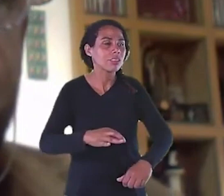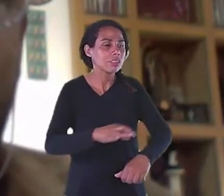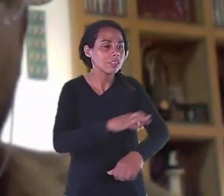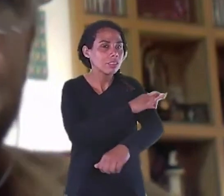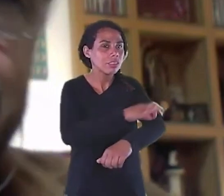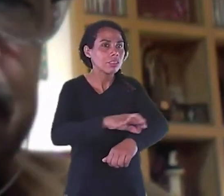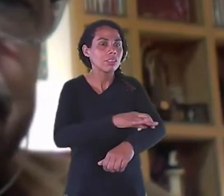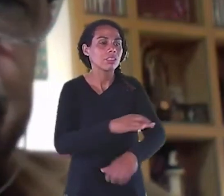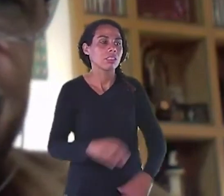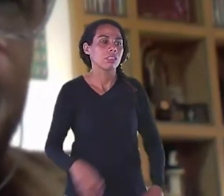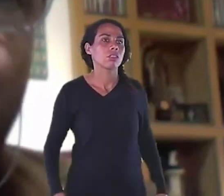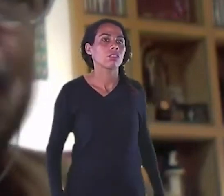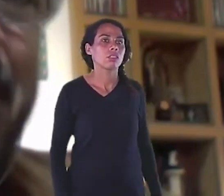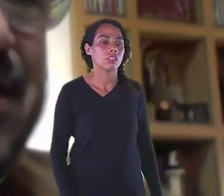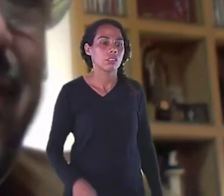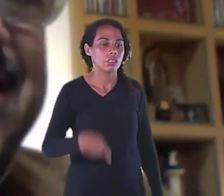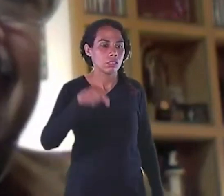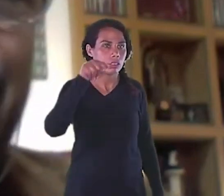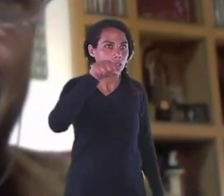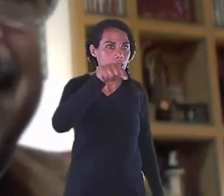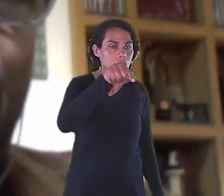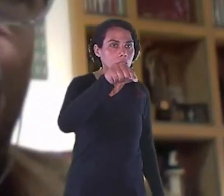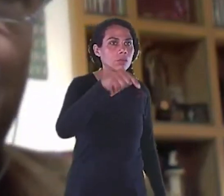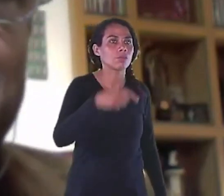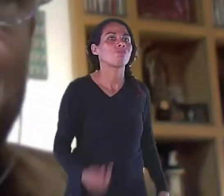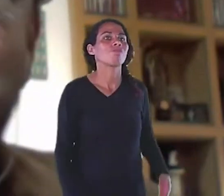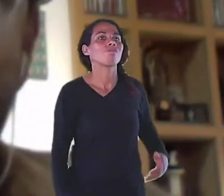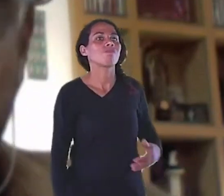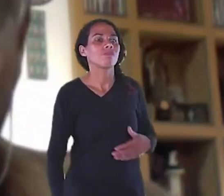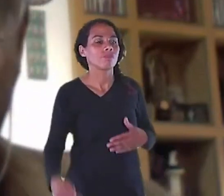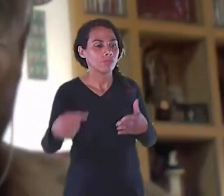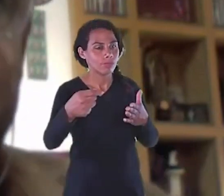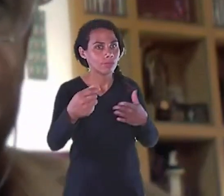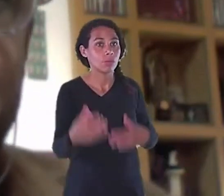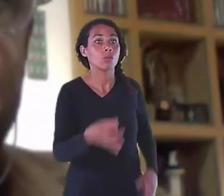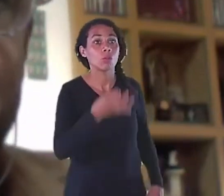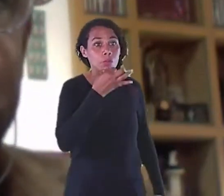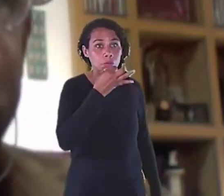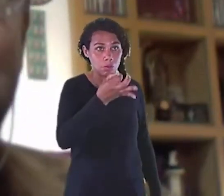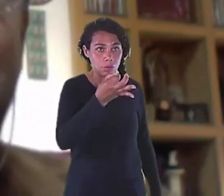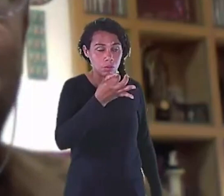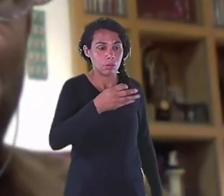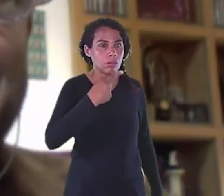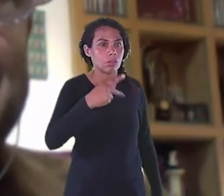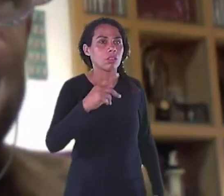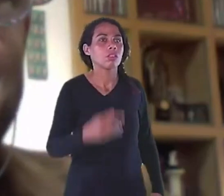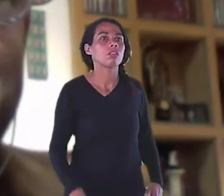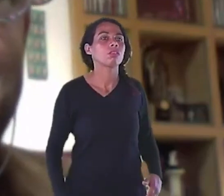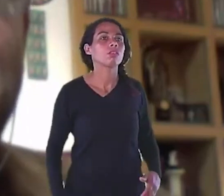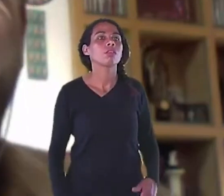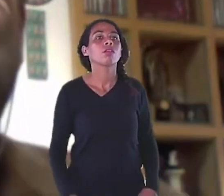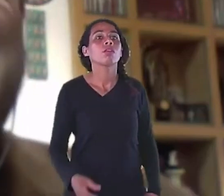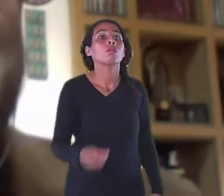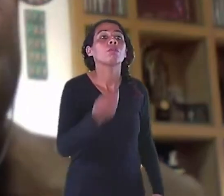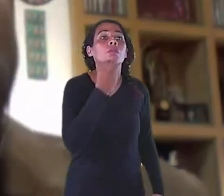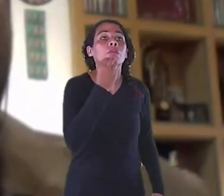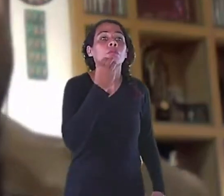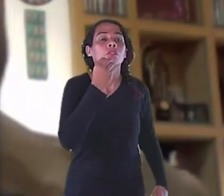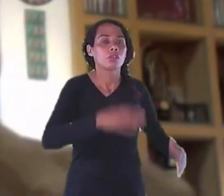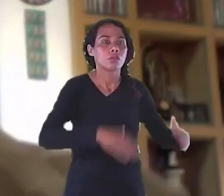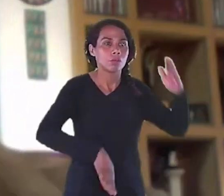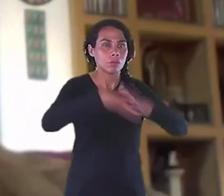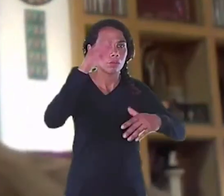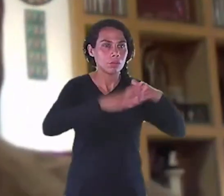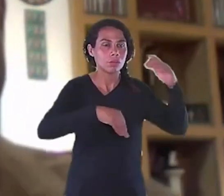desenho industrial É uma coisa mais avançada Mais atual E tem mais futuro E eu falei Mas O é o desenho